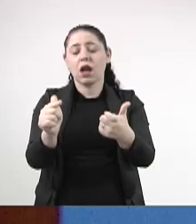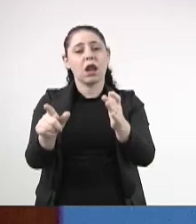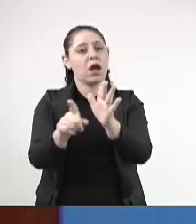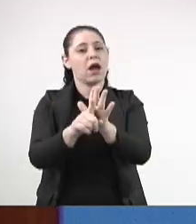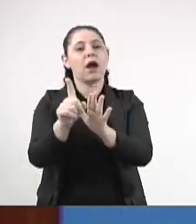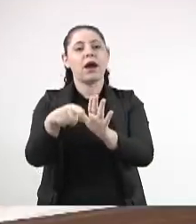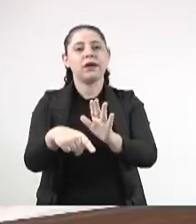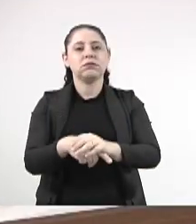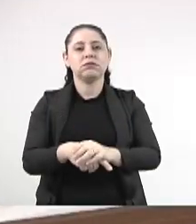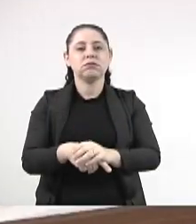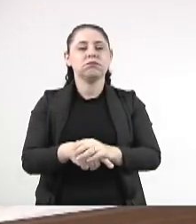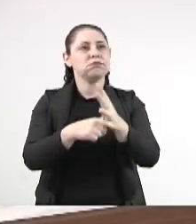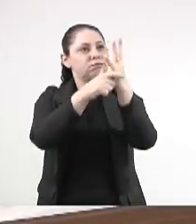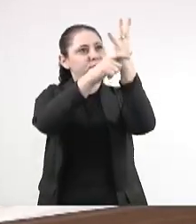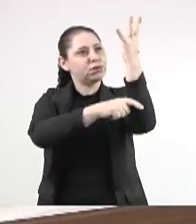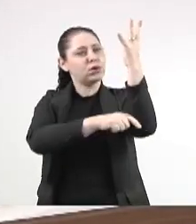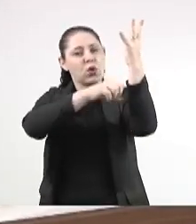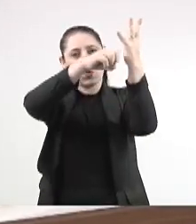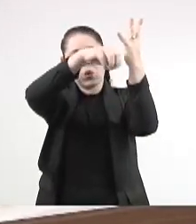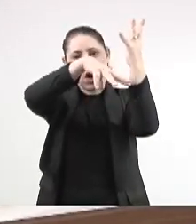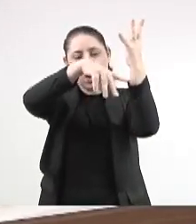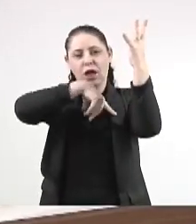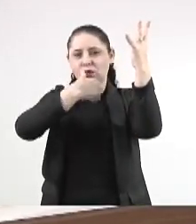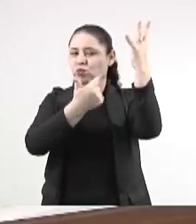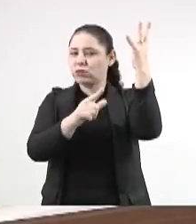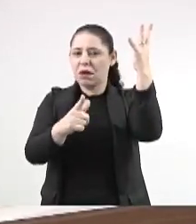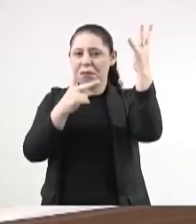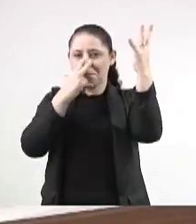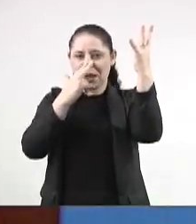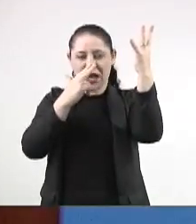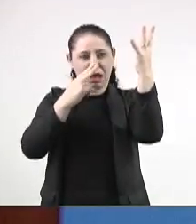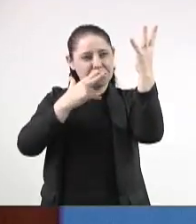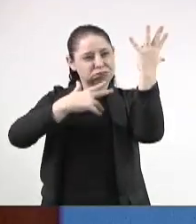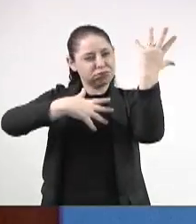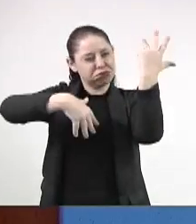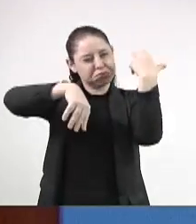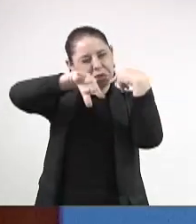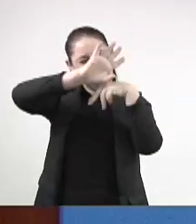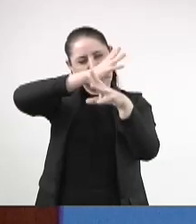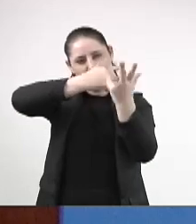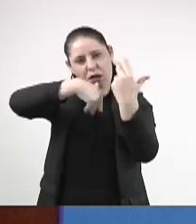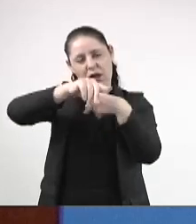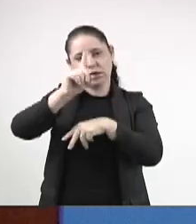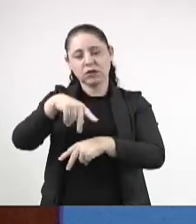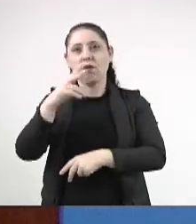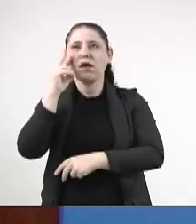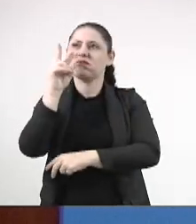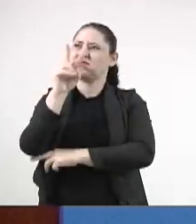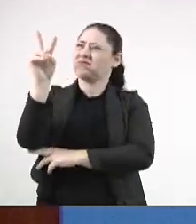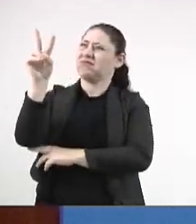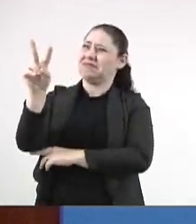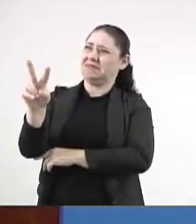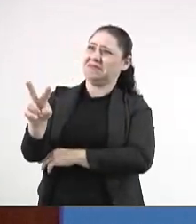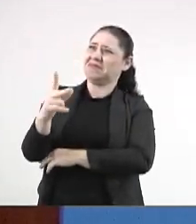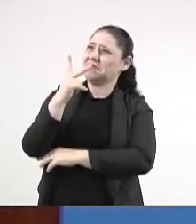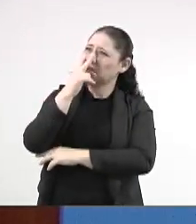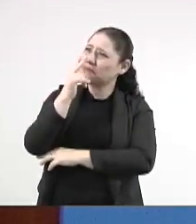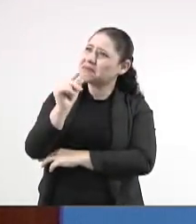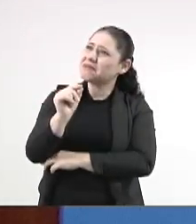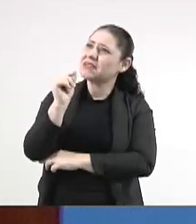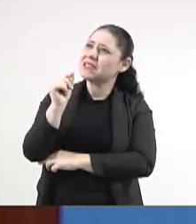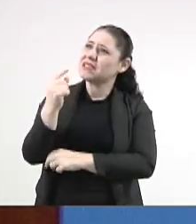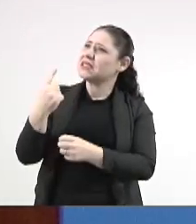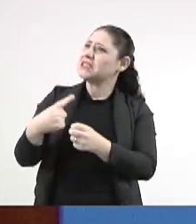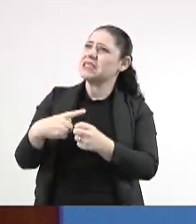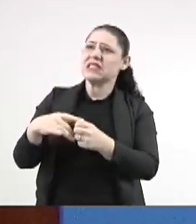nenhuma é nesses postos. É uma completa esculhambação. Você olha assim, você parece que não está numa